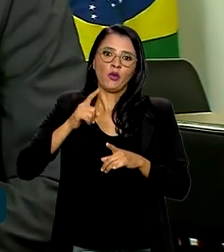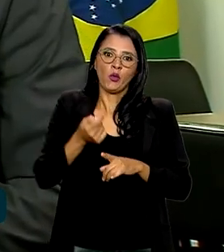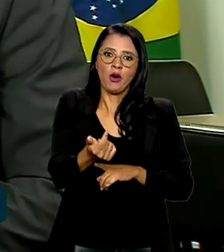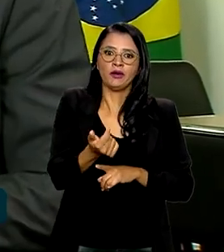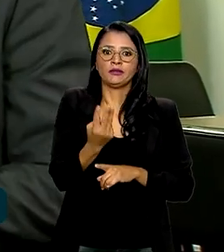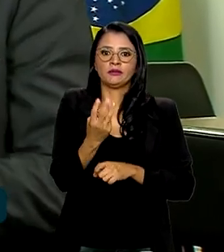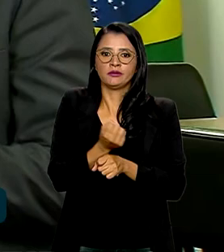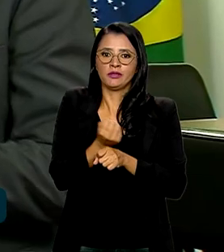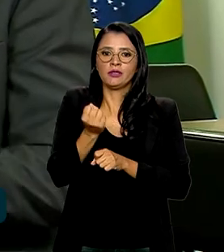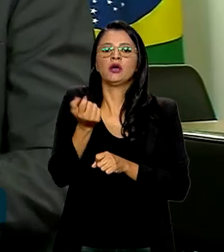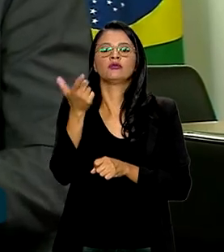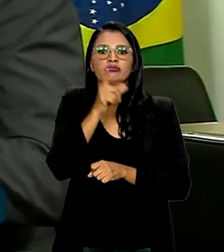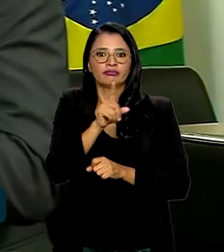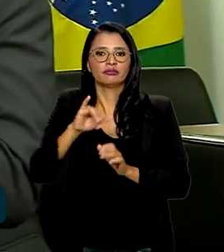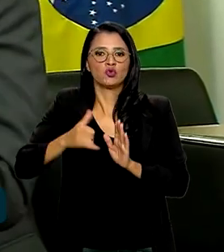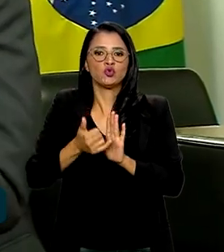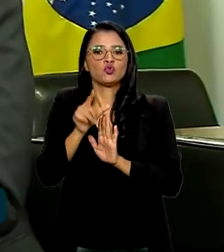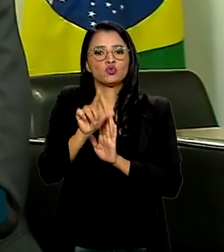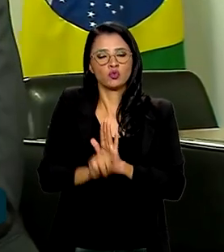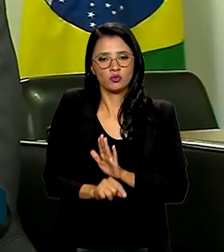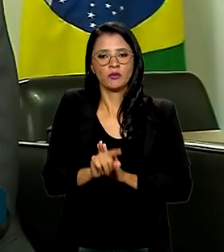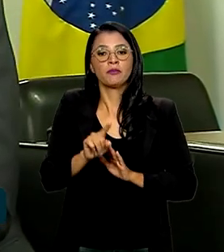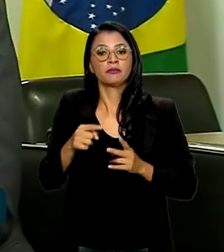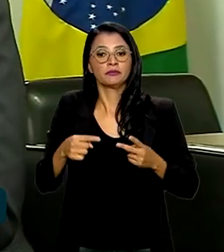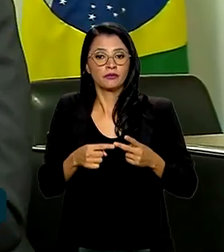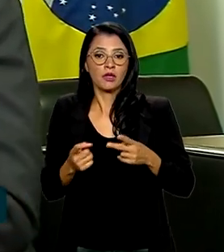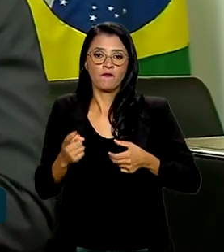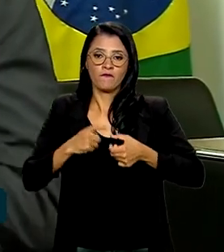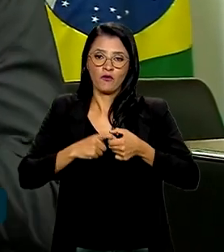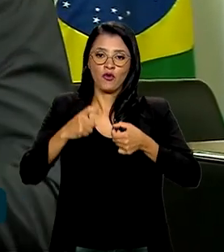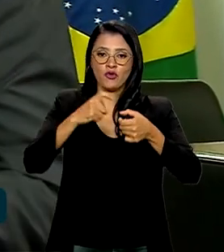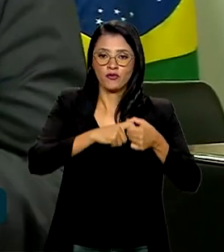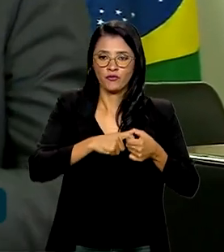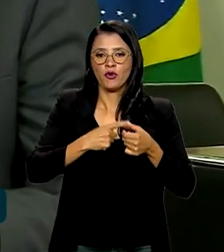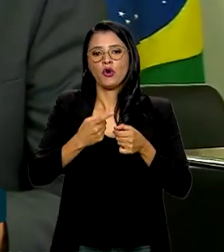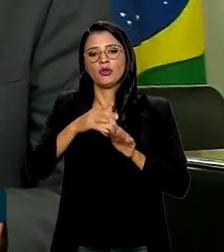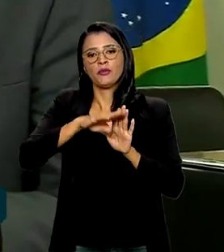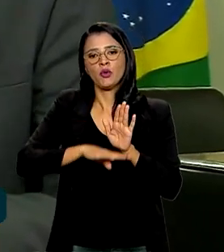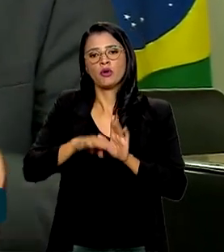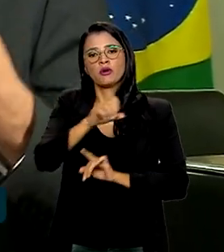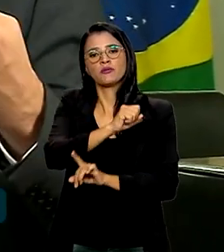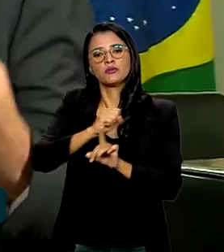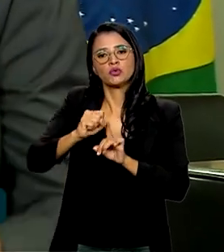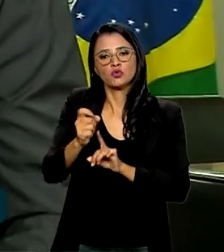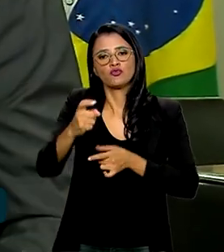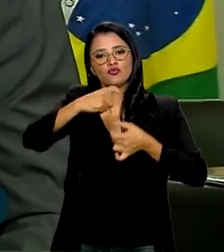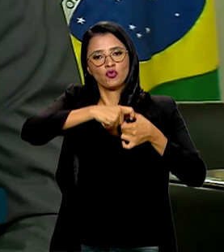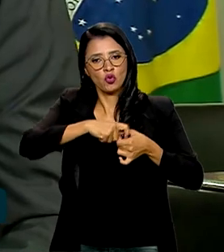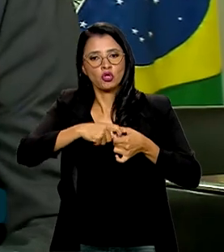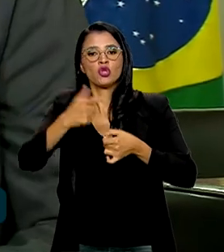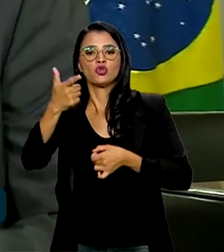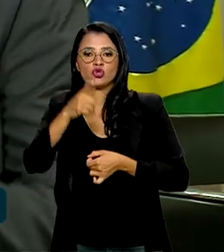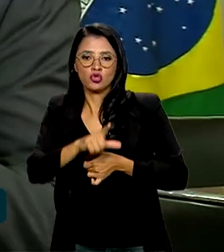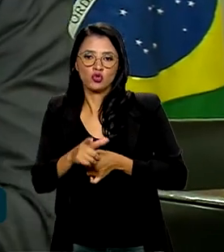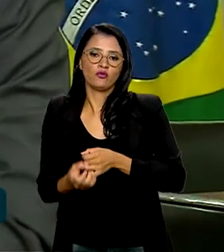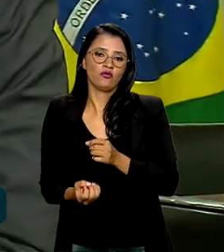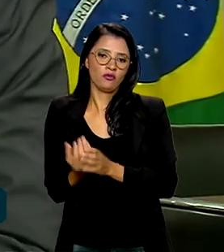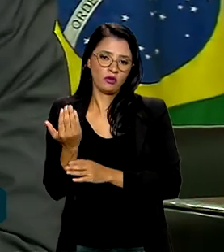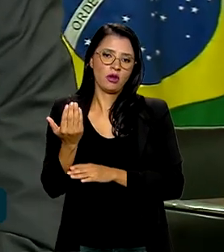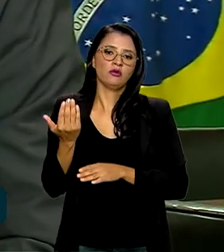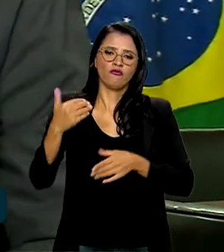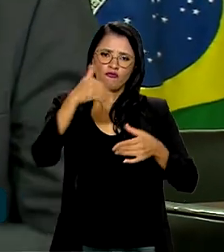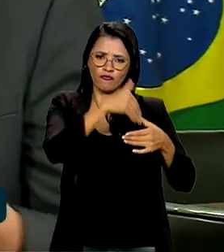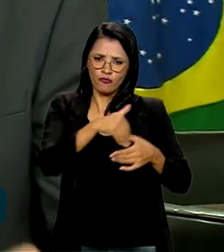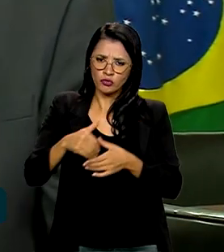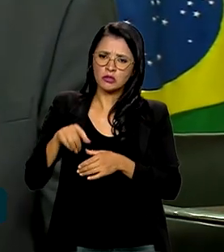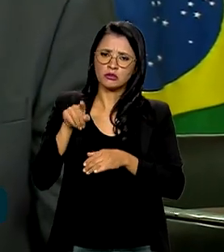três anos. Segundo, a recuperação de todos os programas sociais, Pablo, todos os programas sociais recriados pelo presidente Lula, que precisavam de votação